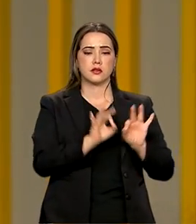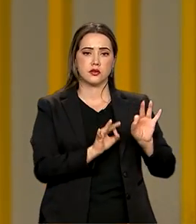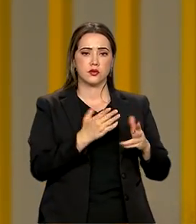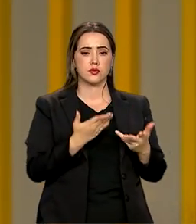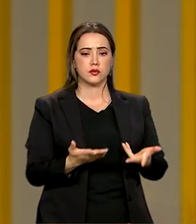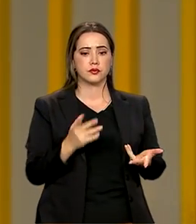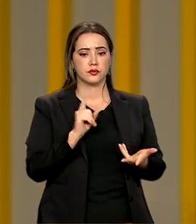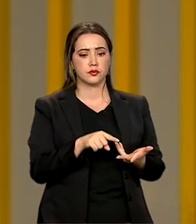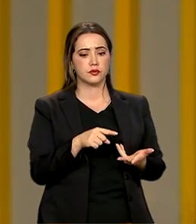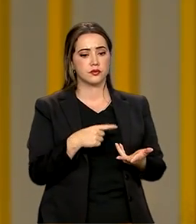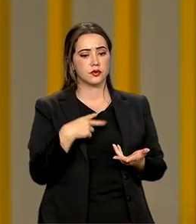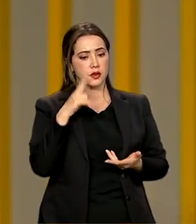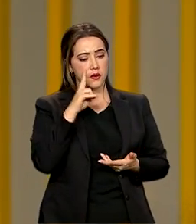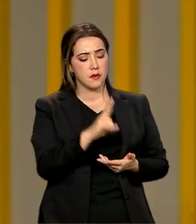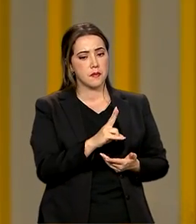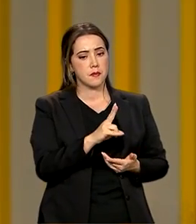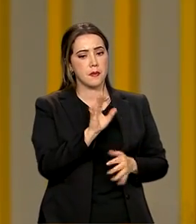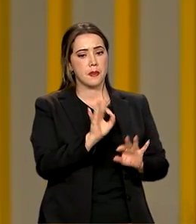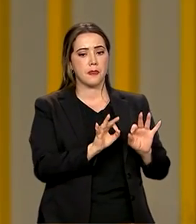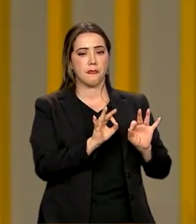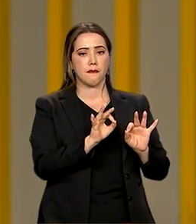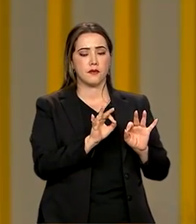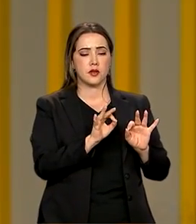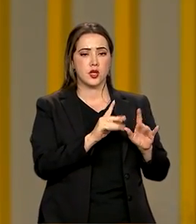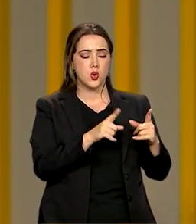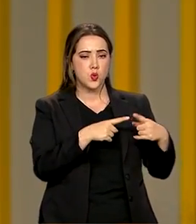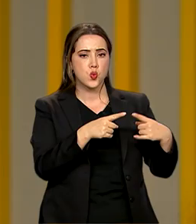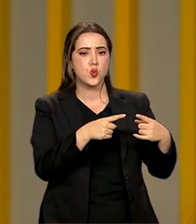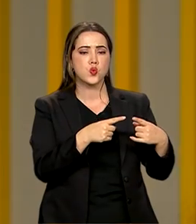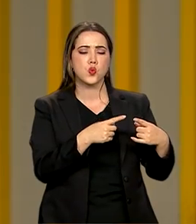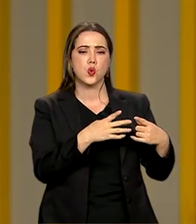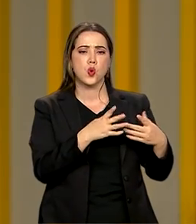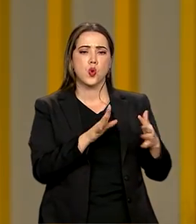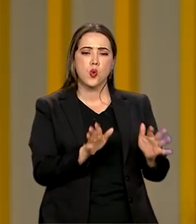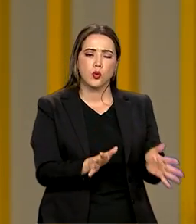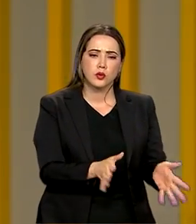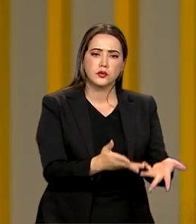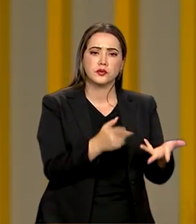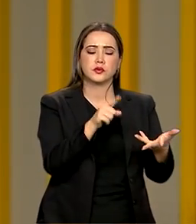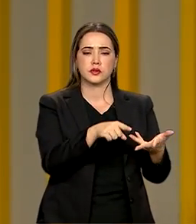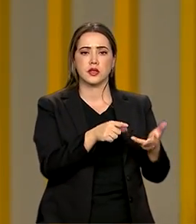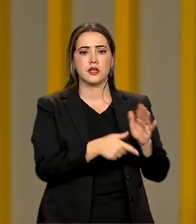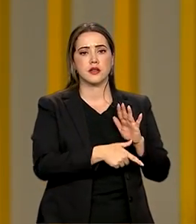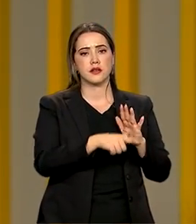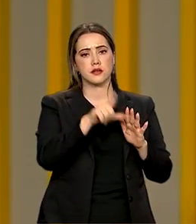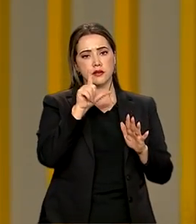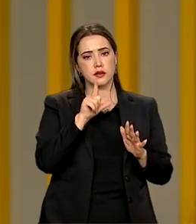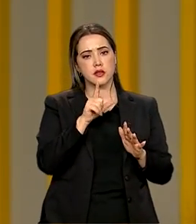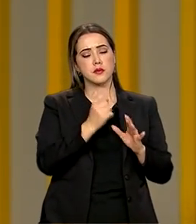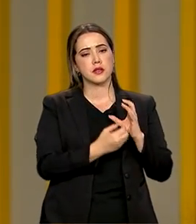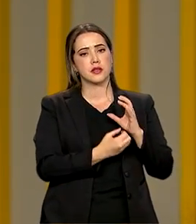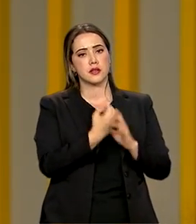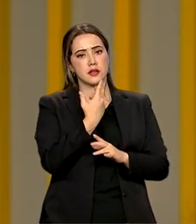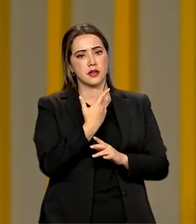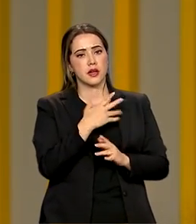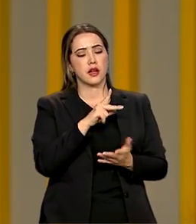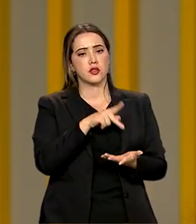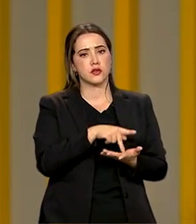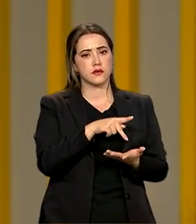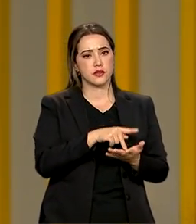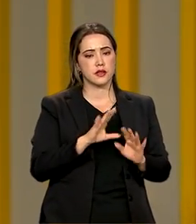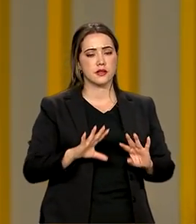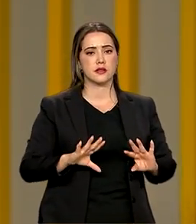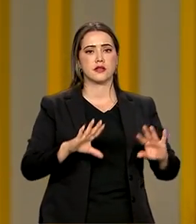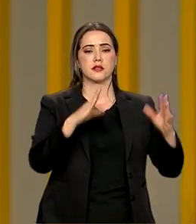E o legado, ele é prévio. Ele é para construir uma realidade celebrada no grande evento.